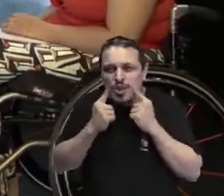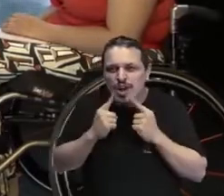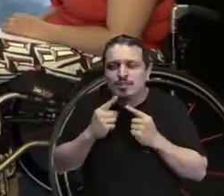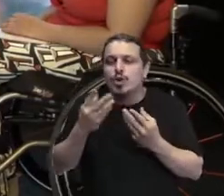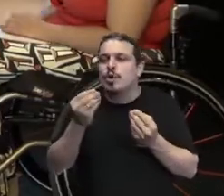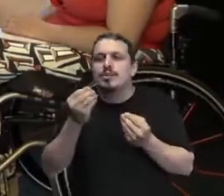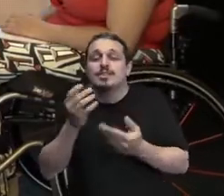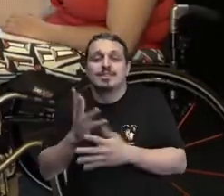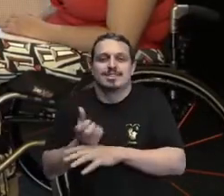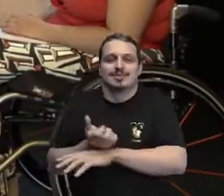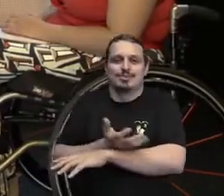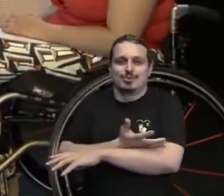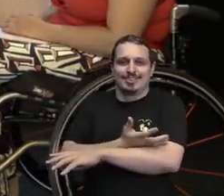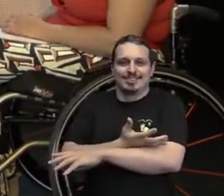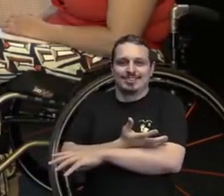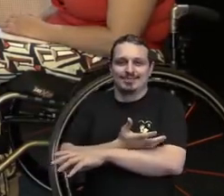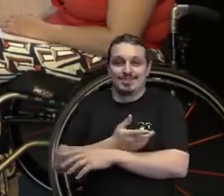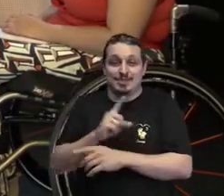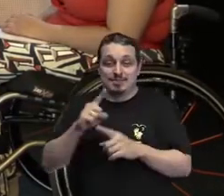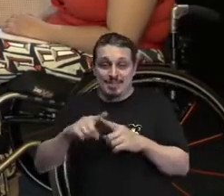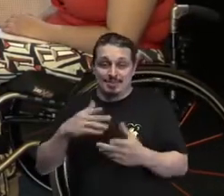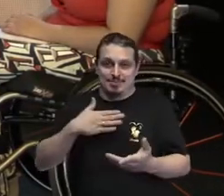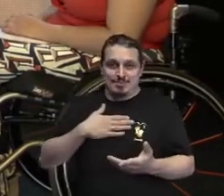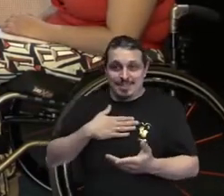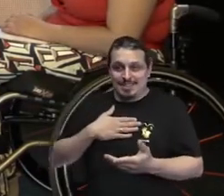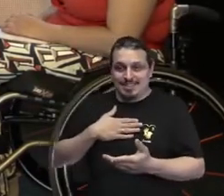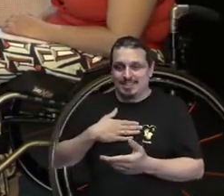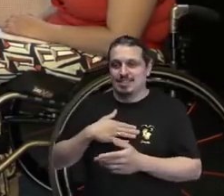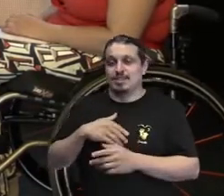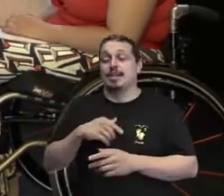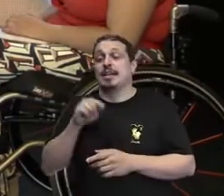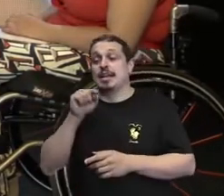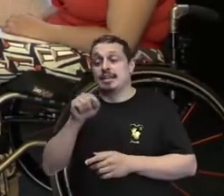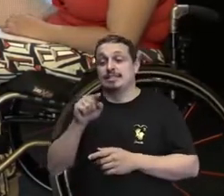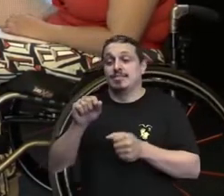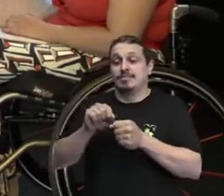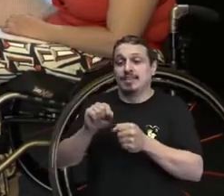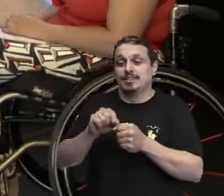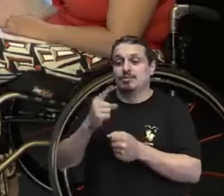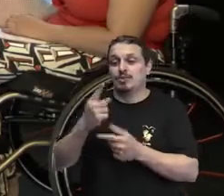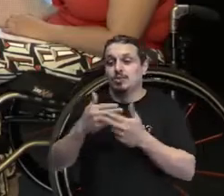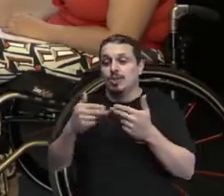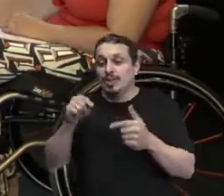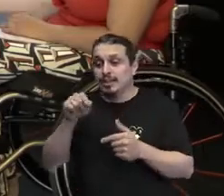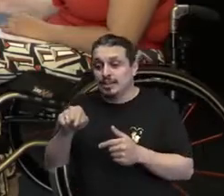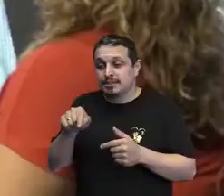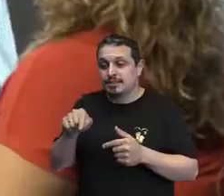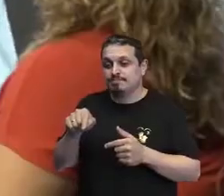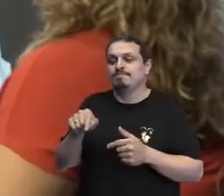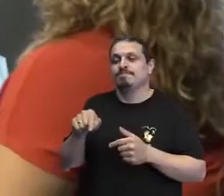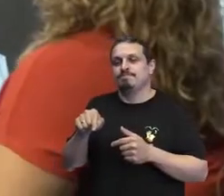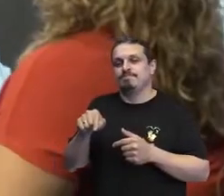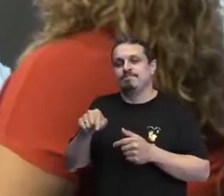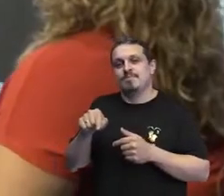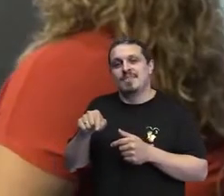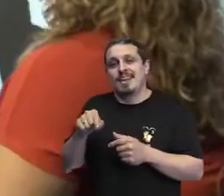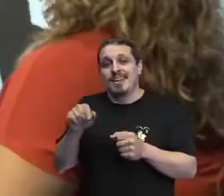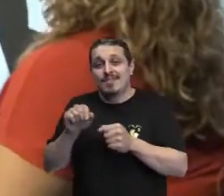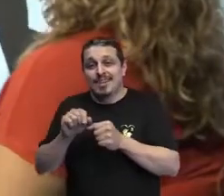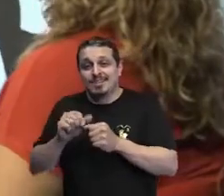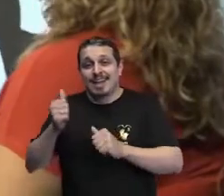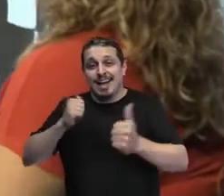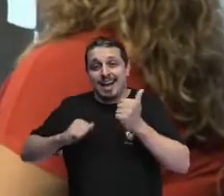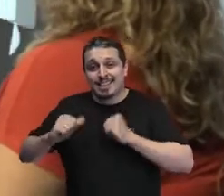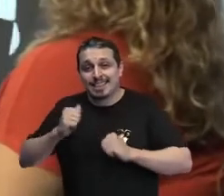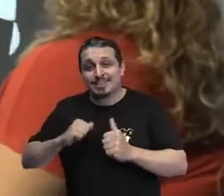mas eu e a Lu, uma das tuas assessoras, a gente fez uma arte, tá? A gente também é artista. A gente combinou aqui com o